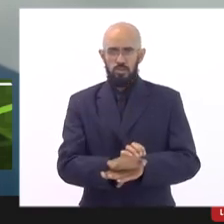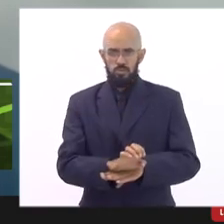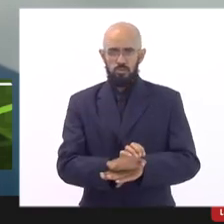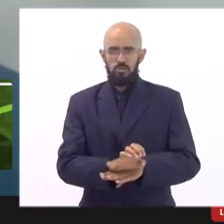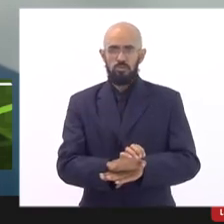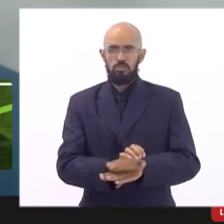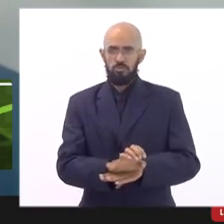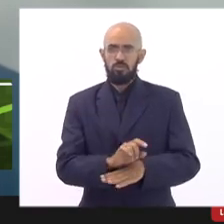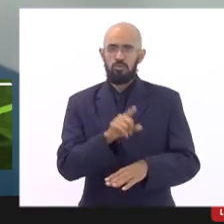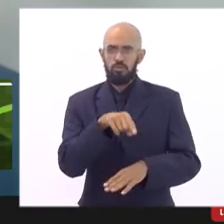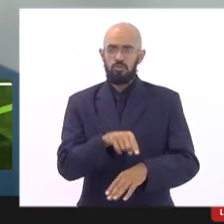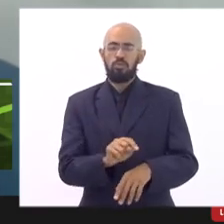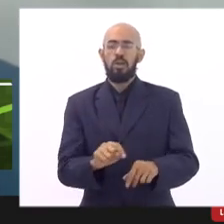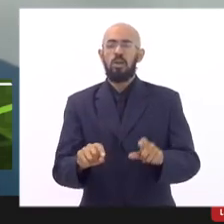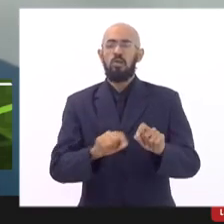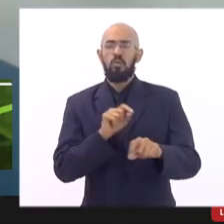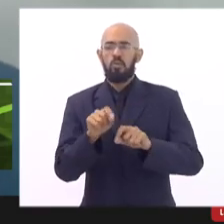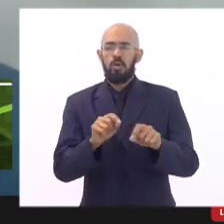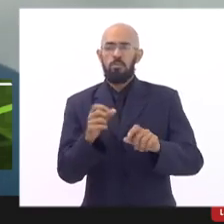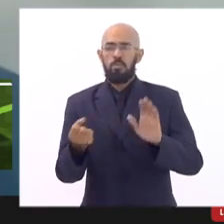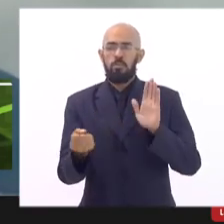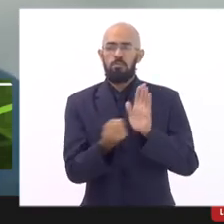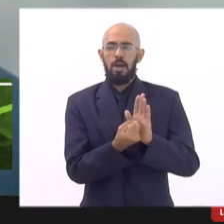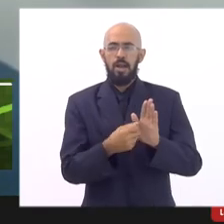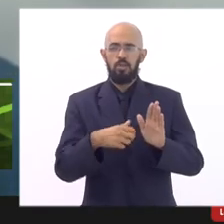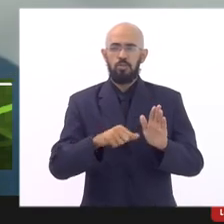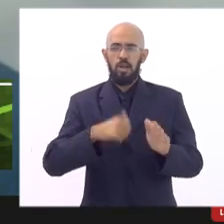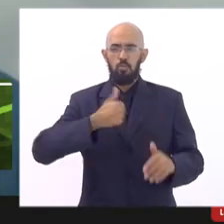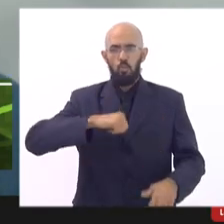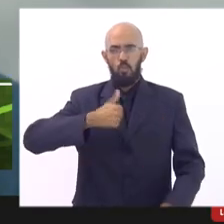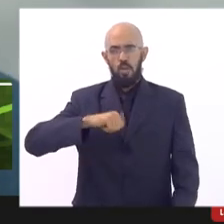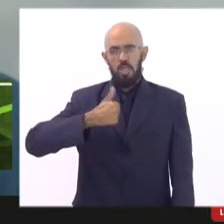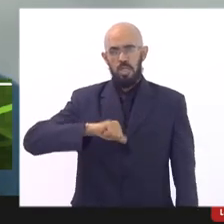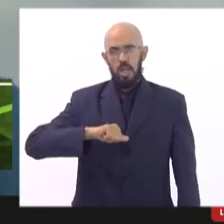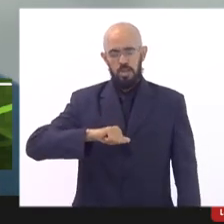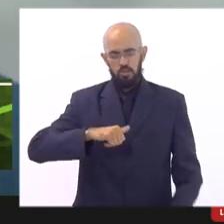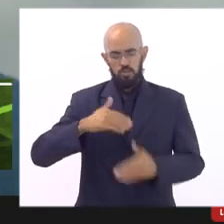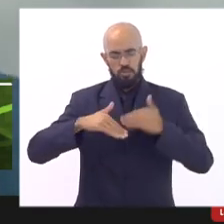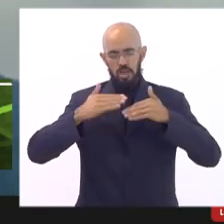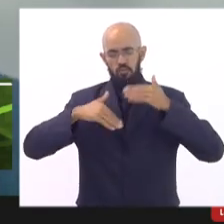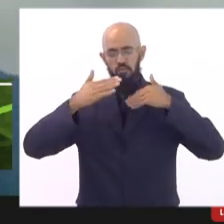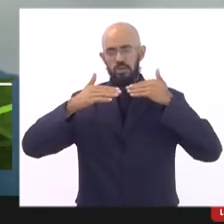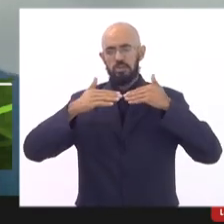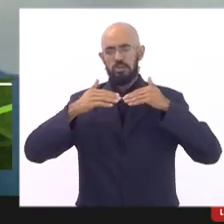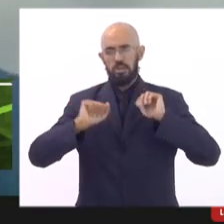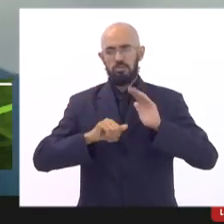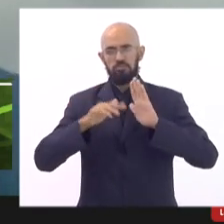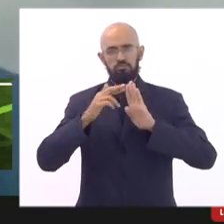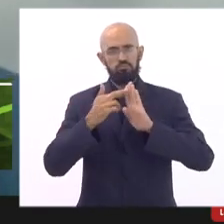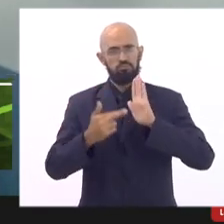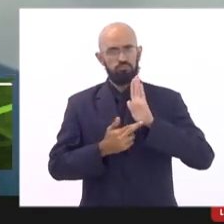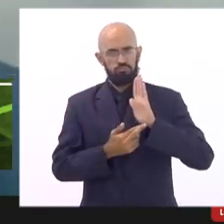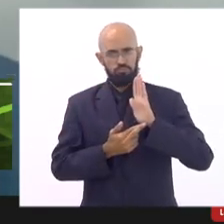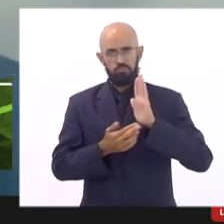impactaria na questão da qualidade da observância do cardápio e